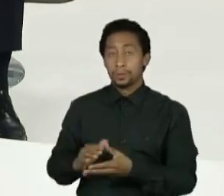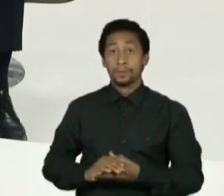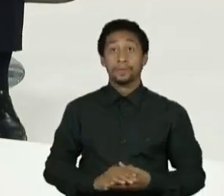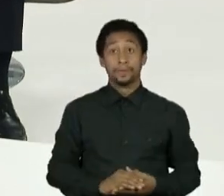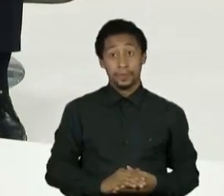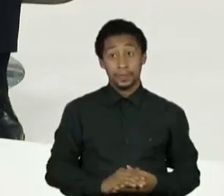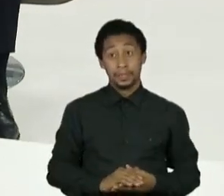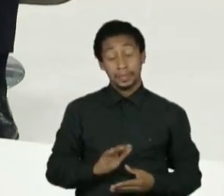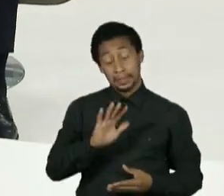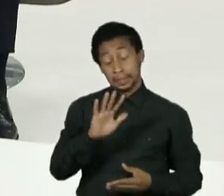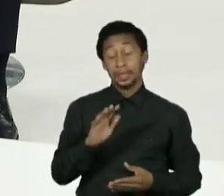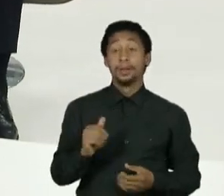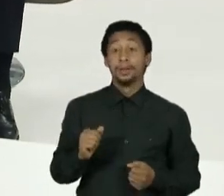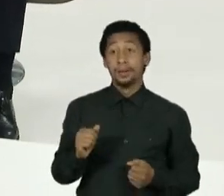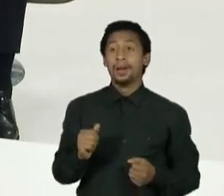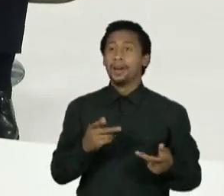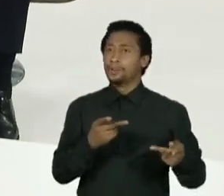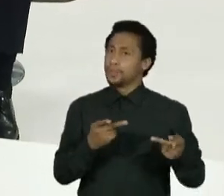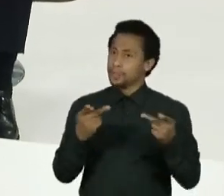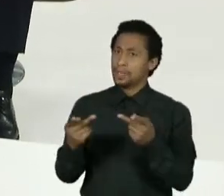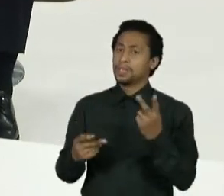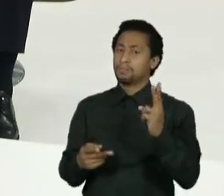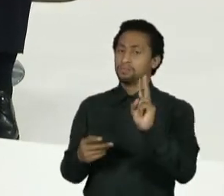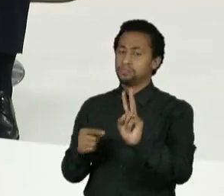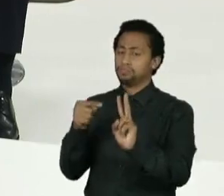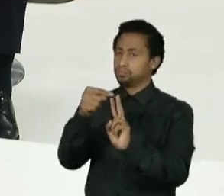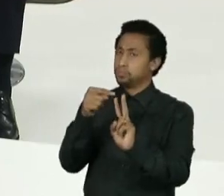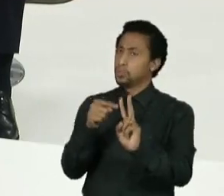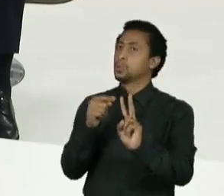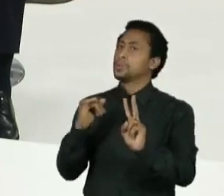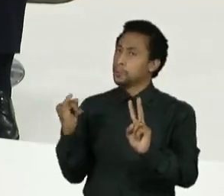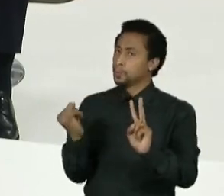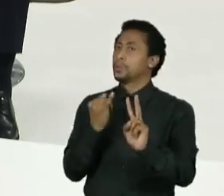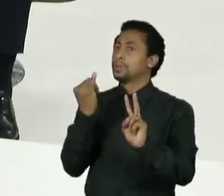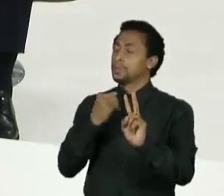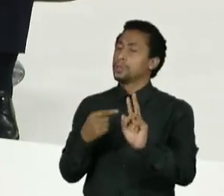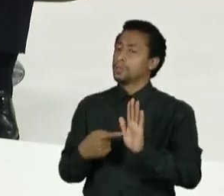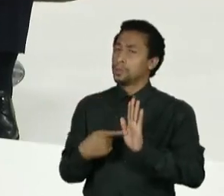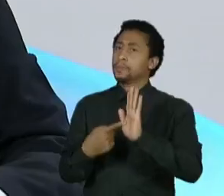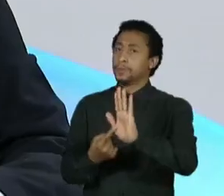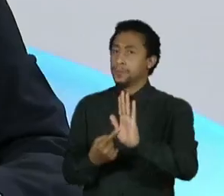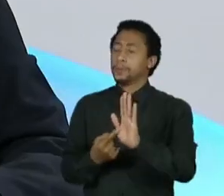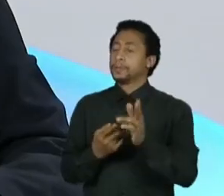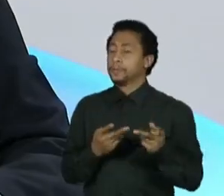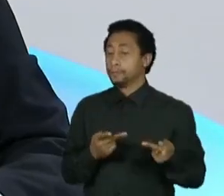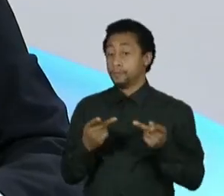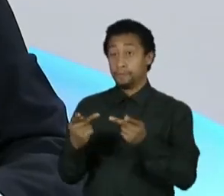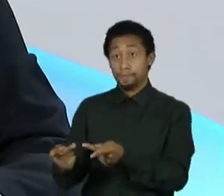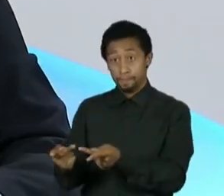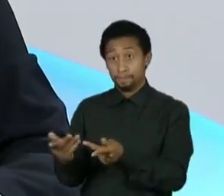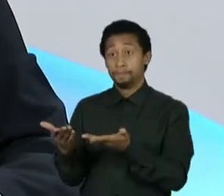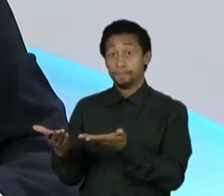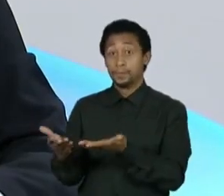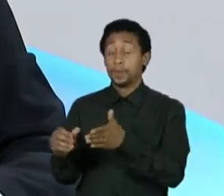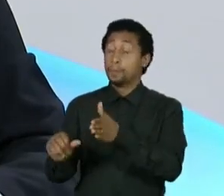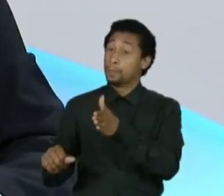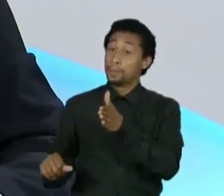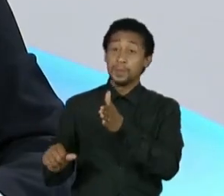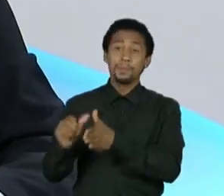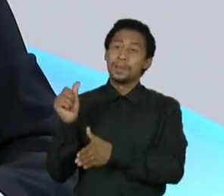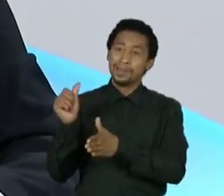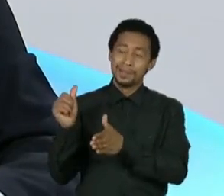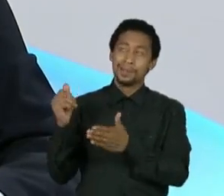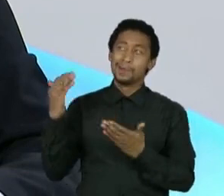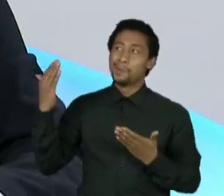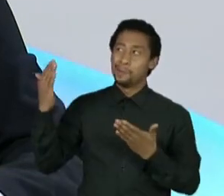visita por si só já é muito simbólica, muito importante, porque é a primeira vez desde o